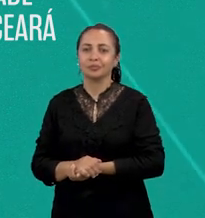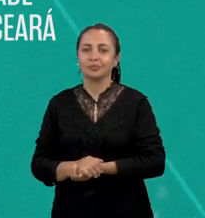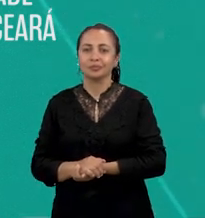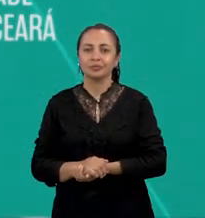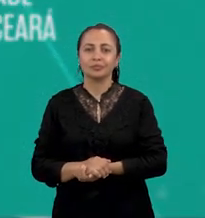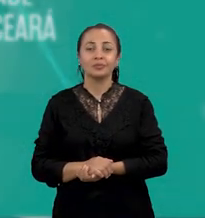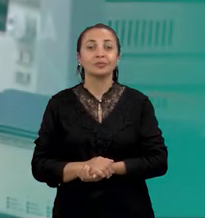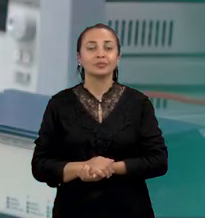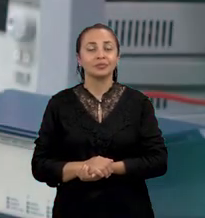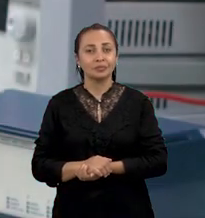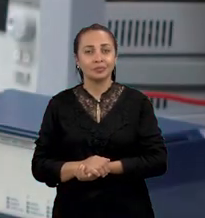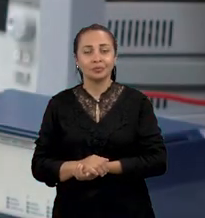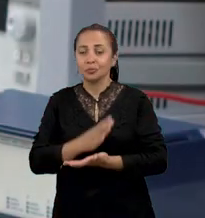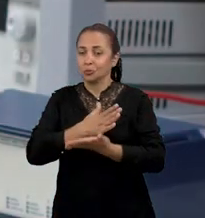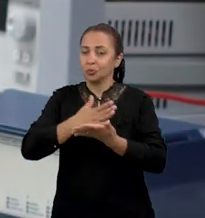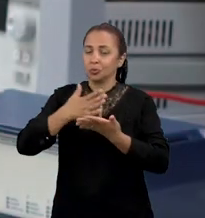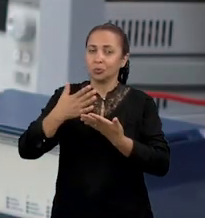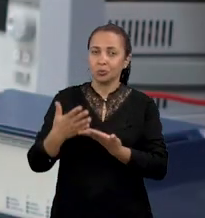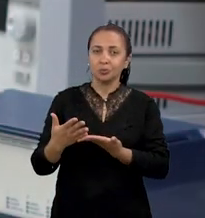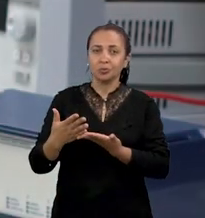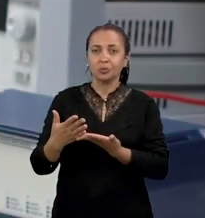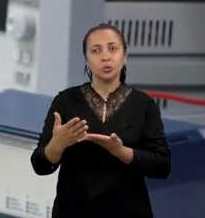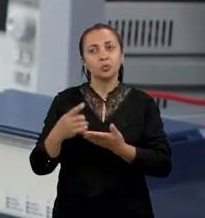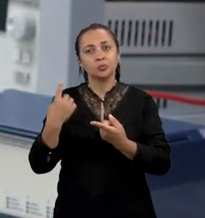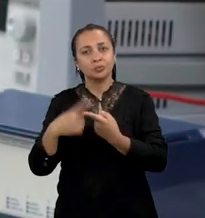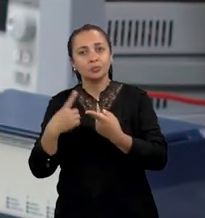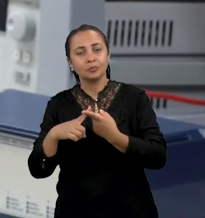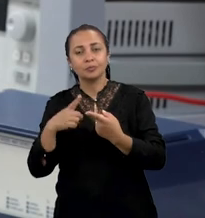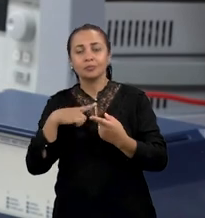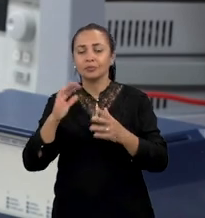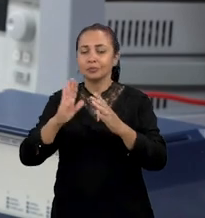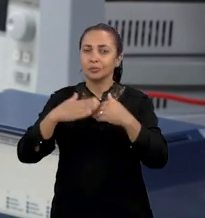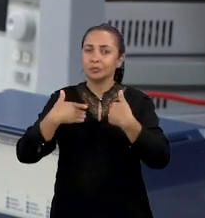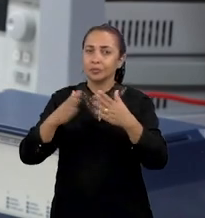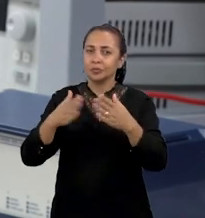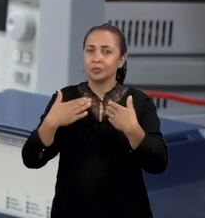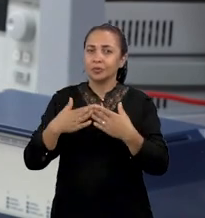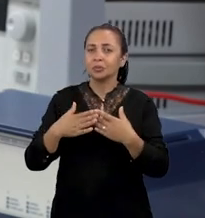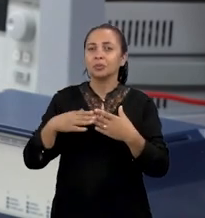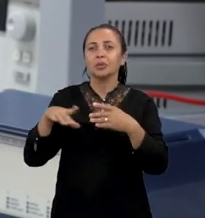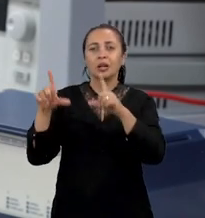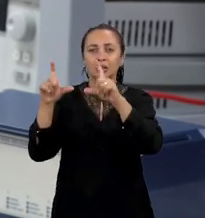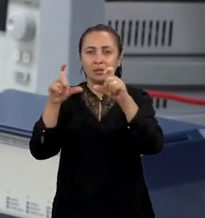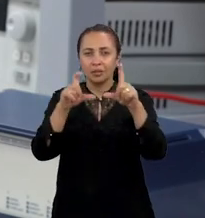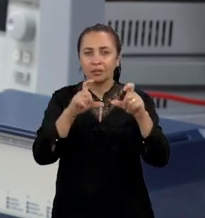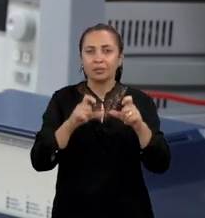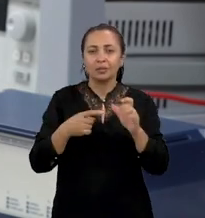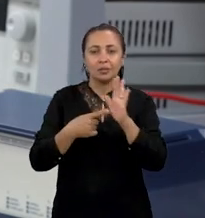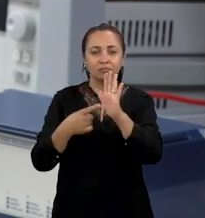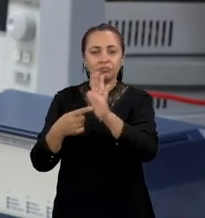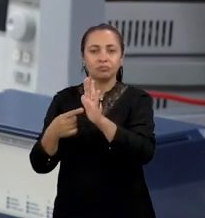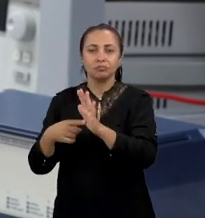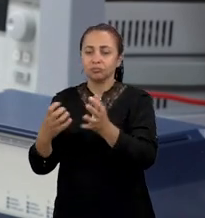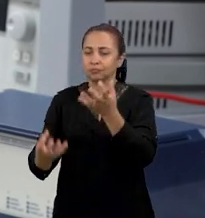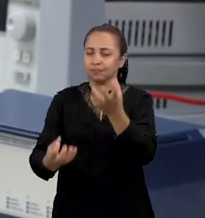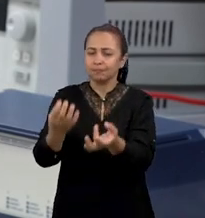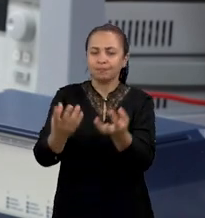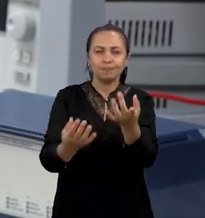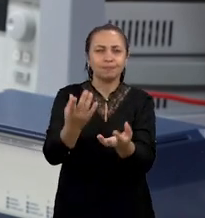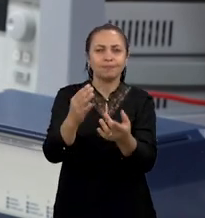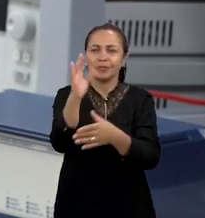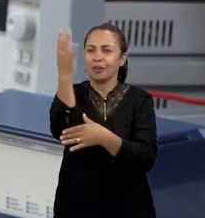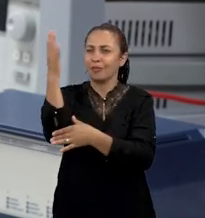Essa pesquisa, ela iniciou devido à grande demanda que tinha na mídia, mostrando incêndios